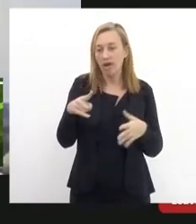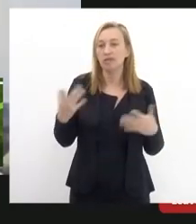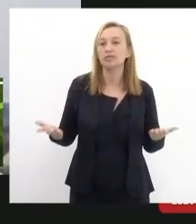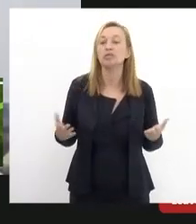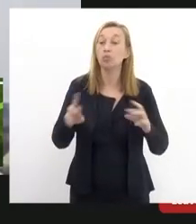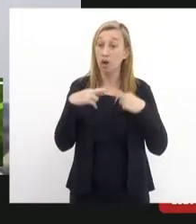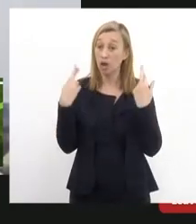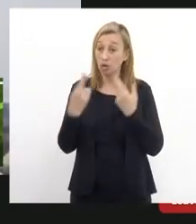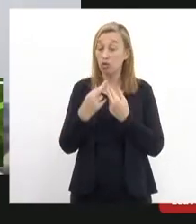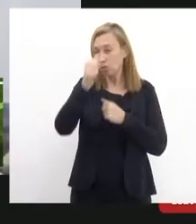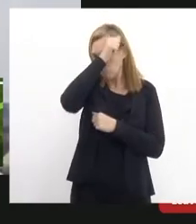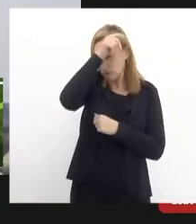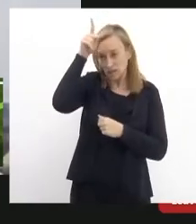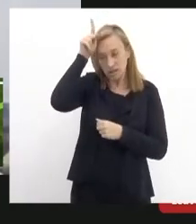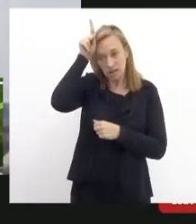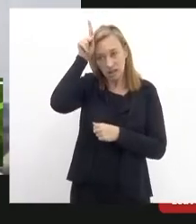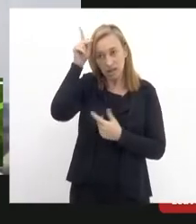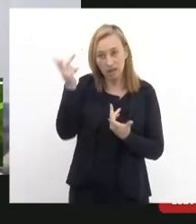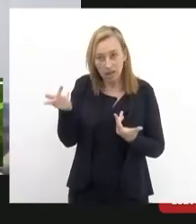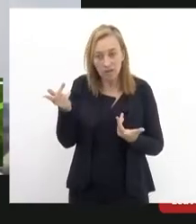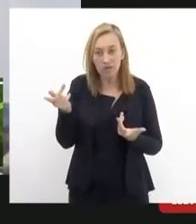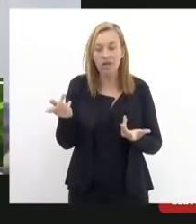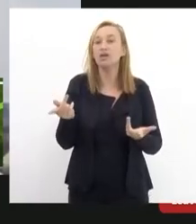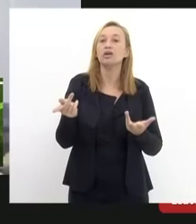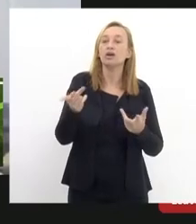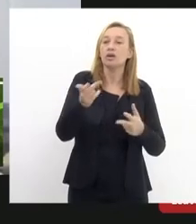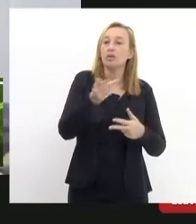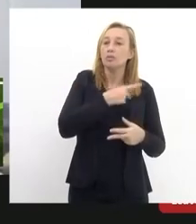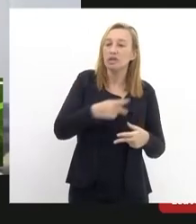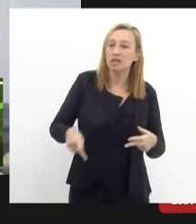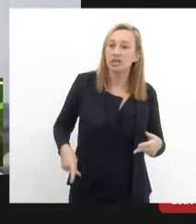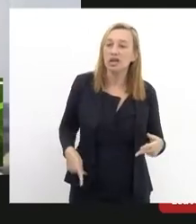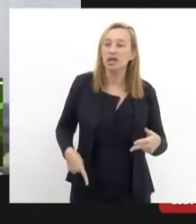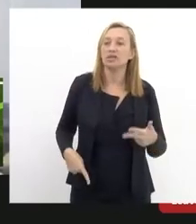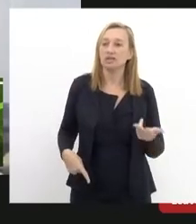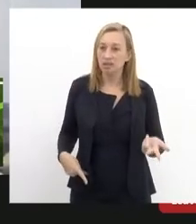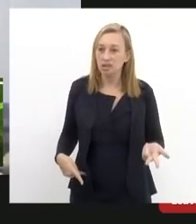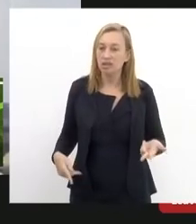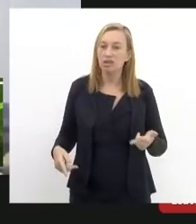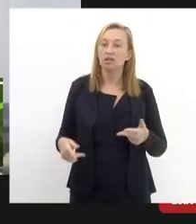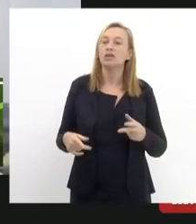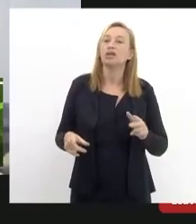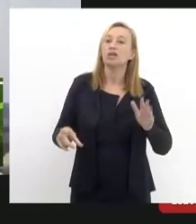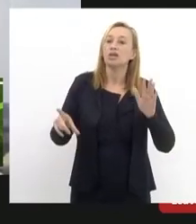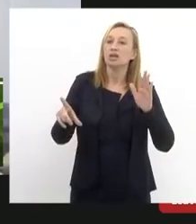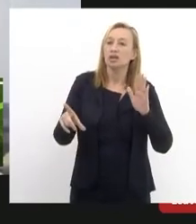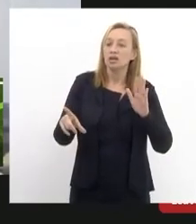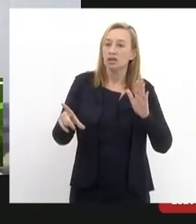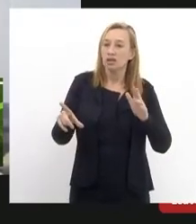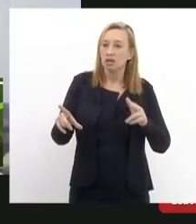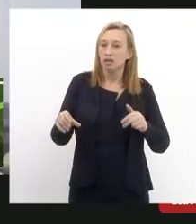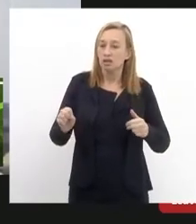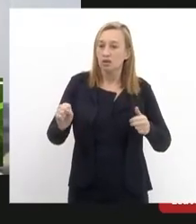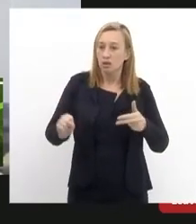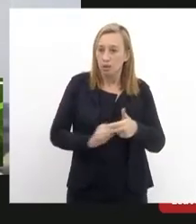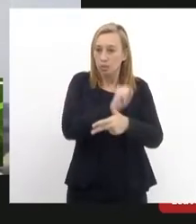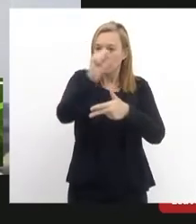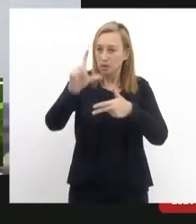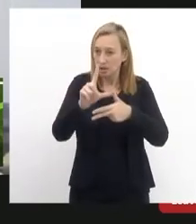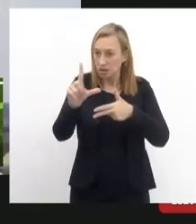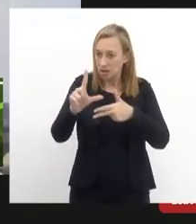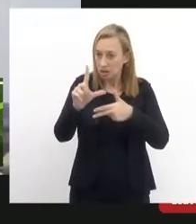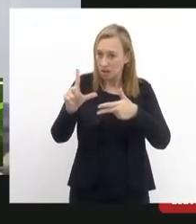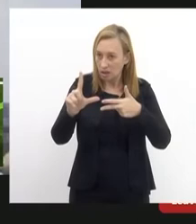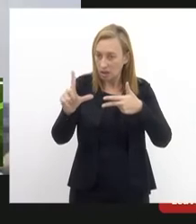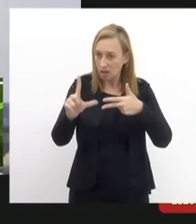uma reunião com o presidente do Poder Legislativo Municipal Estadual com o presidente do Poder Executivo ou melhor o